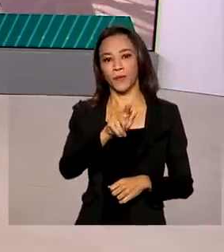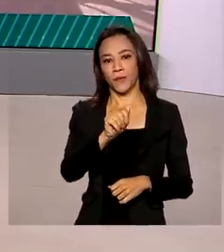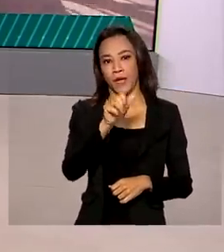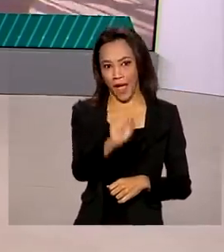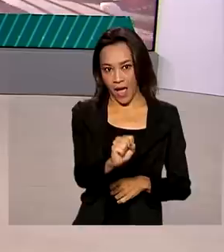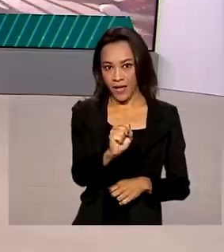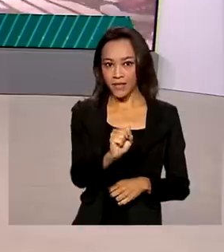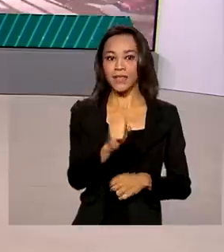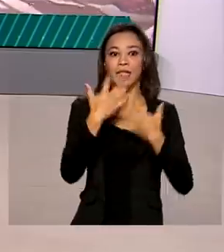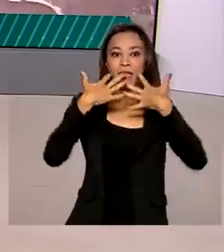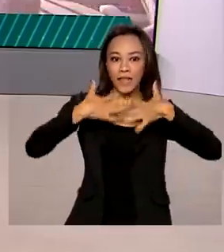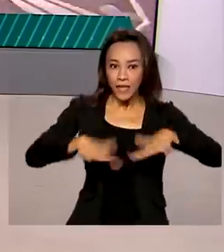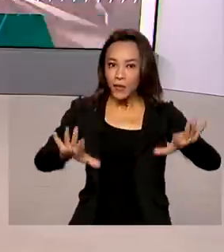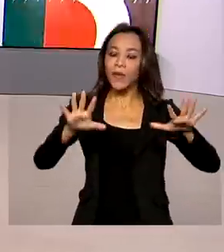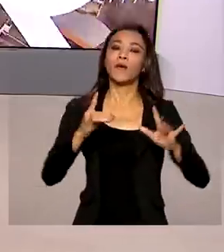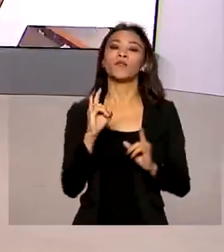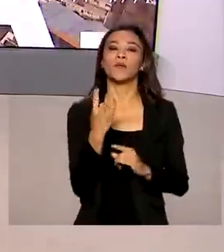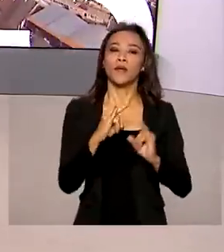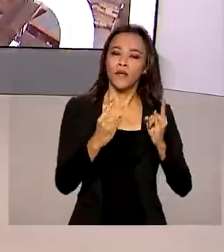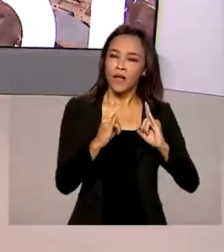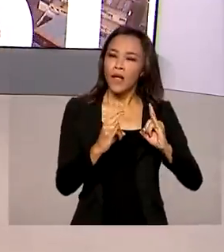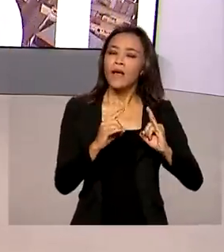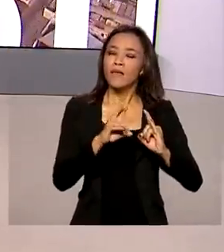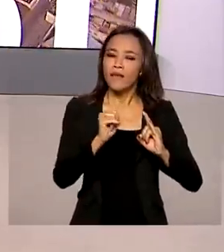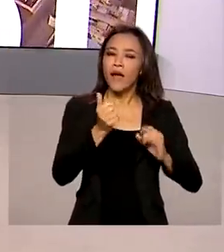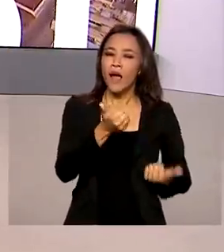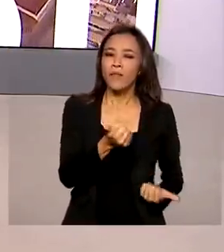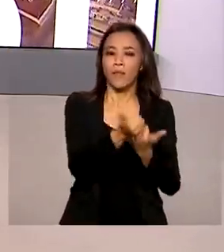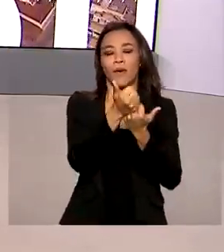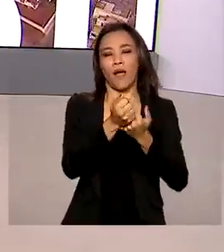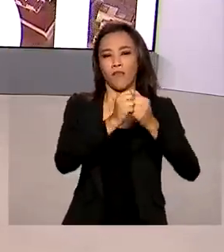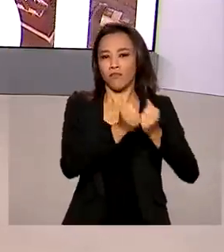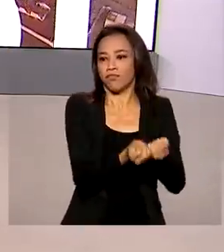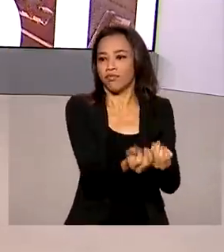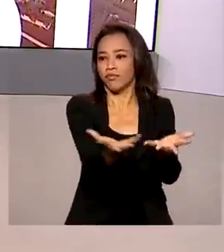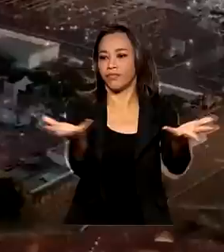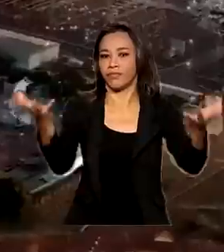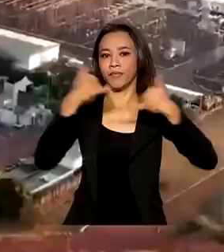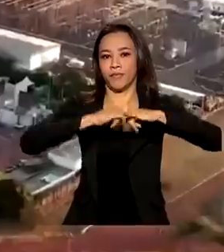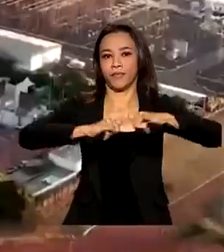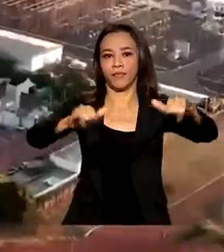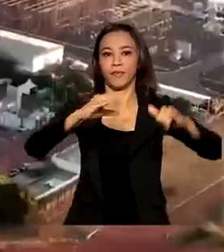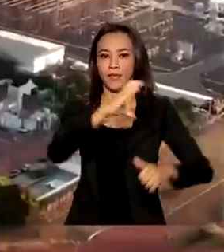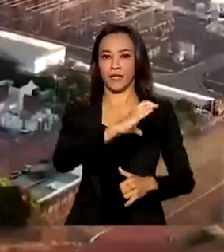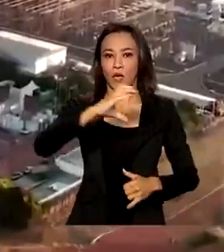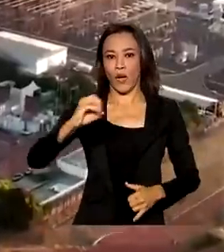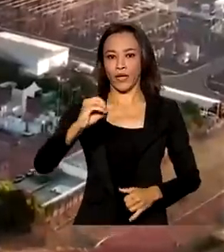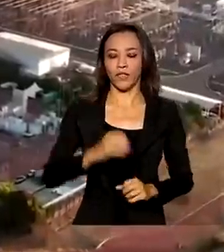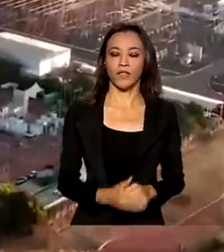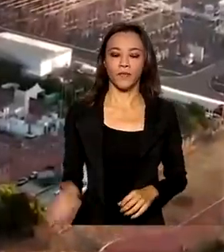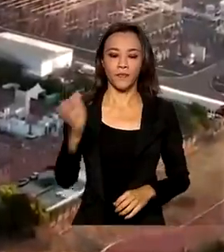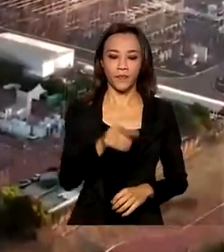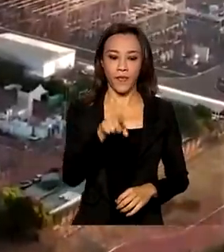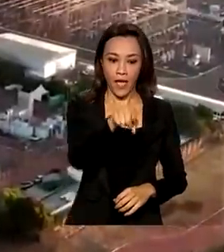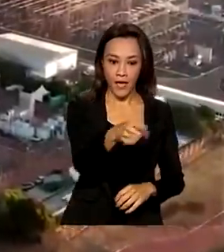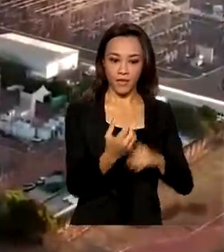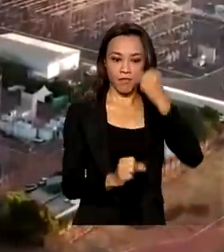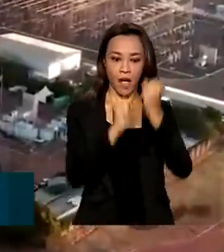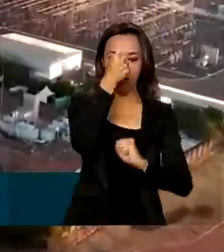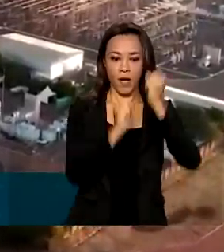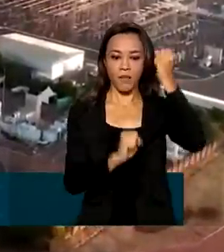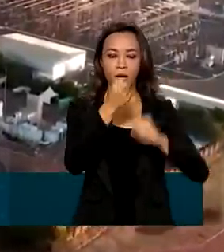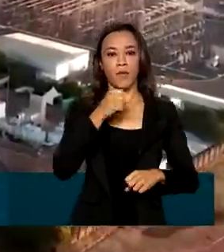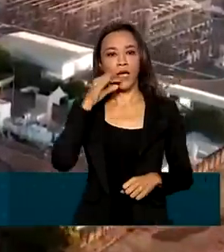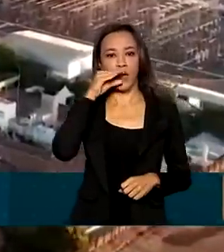usina é movida a gás natural e vai reforçar o abastecimento da região centro-oeste. A termoelétrica movida a